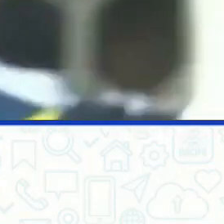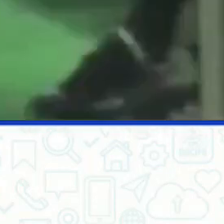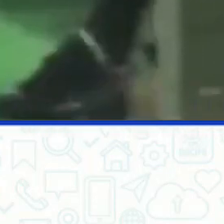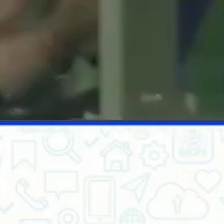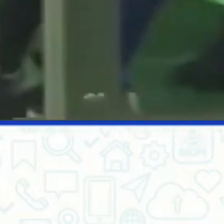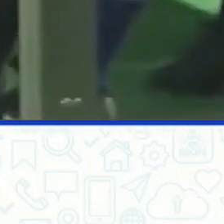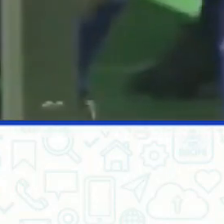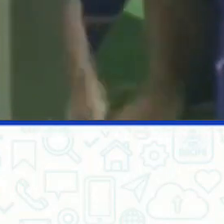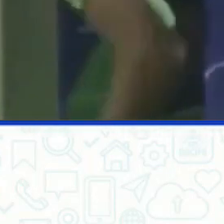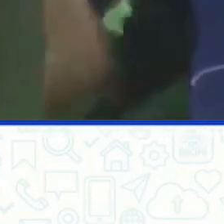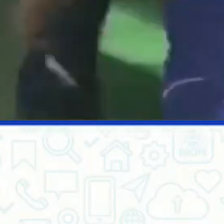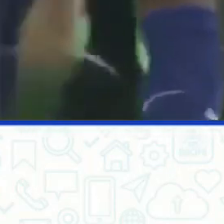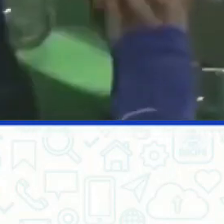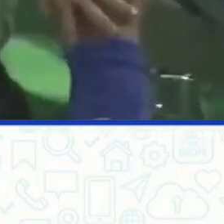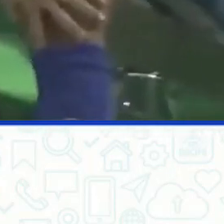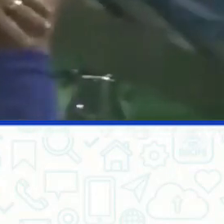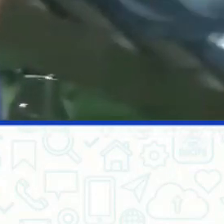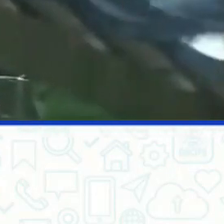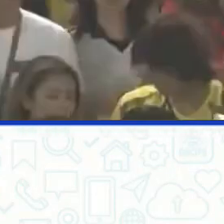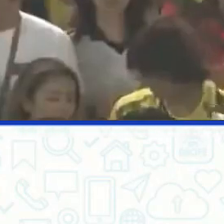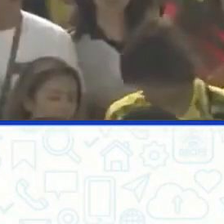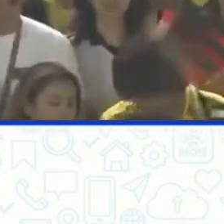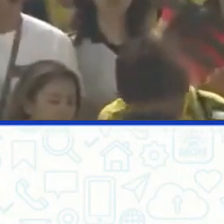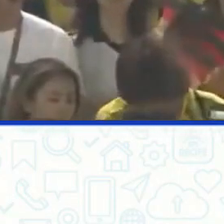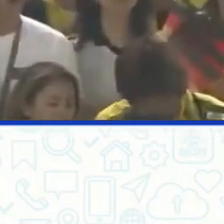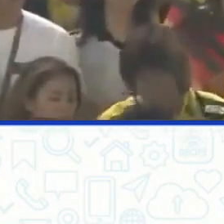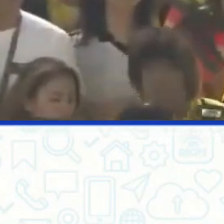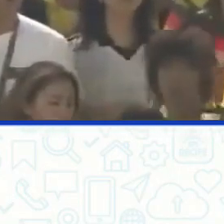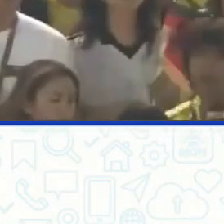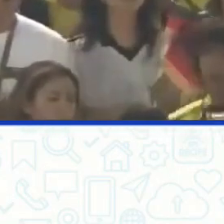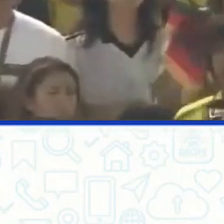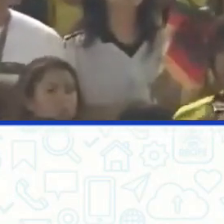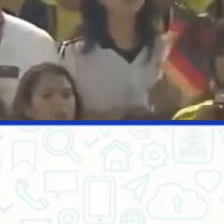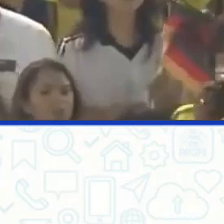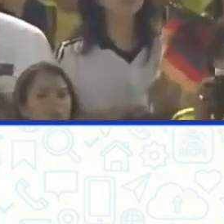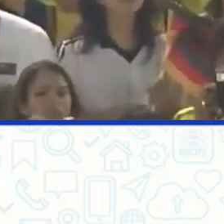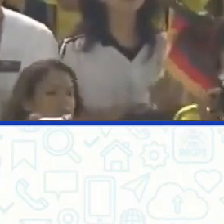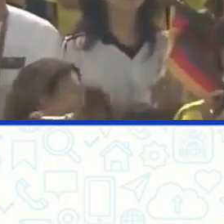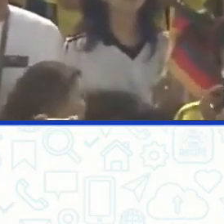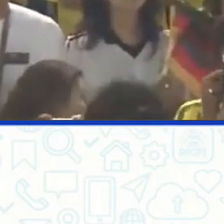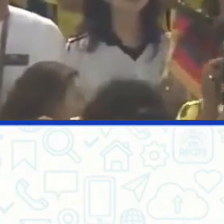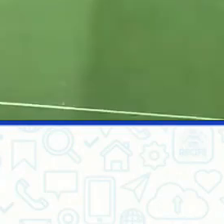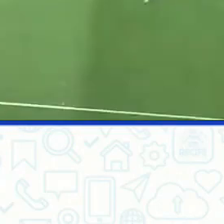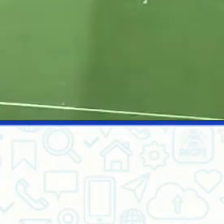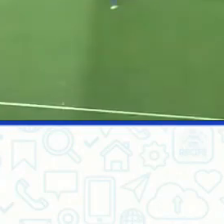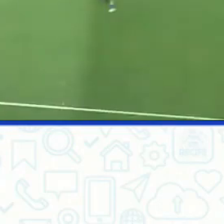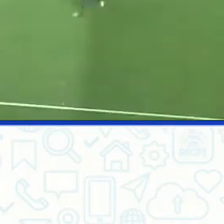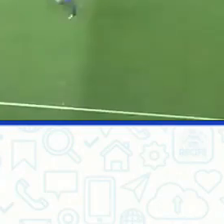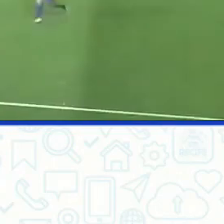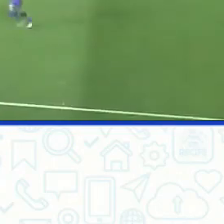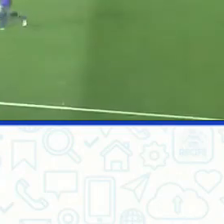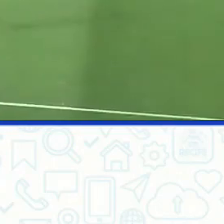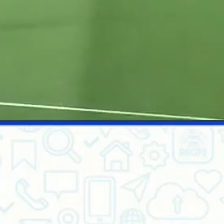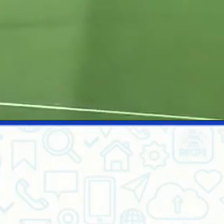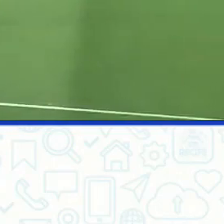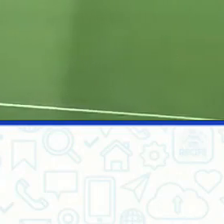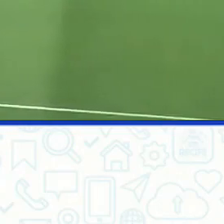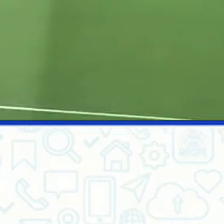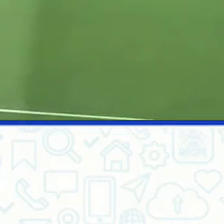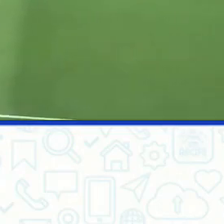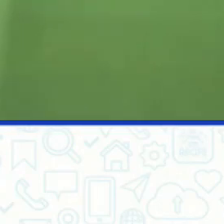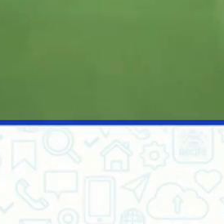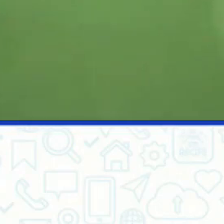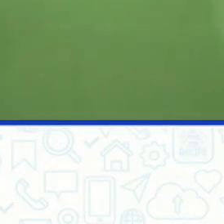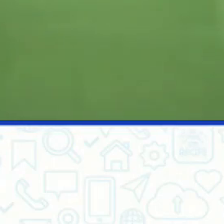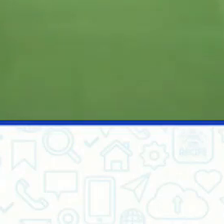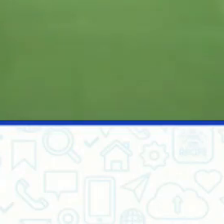tentou a fita ali pra cima do Link, o Link fez o corte ali por baixo, é escanteio pra seleção brasileira. Você vê o Ronaldinho esperando